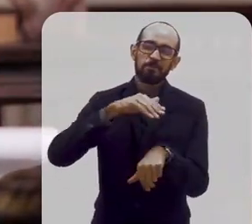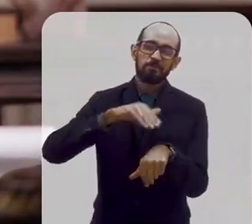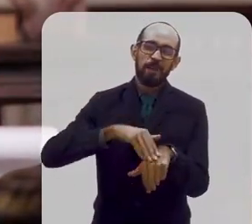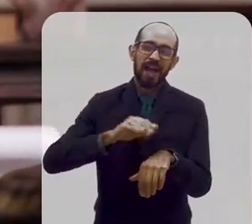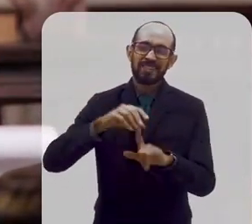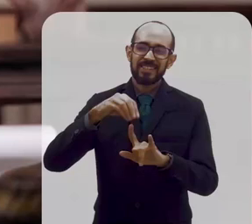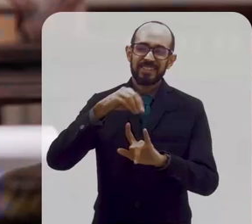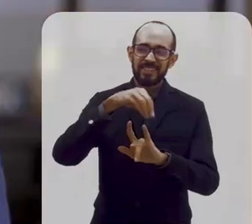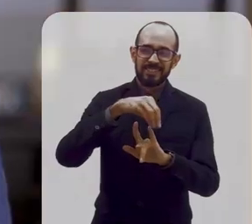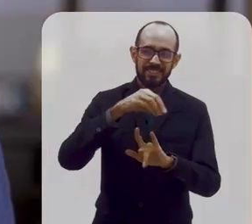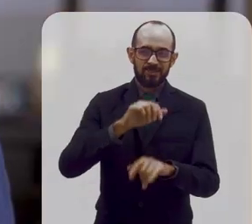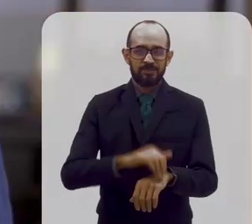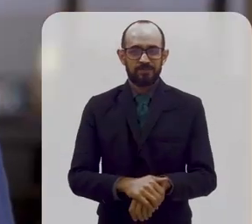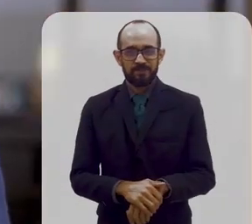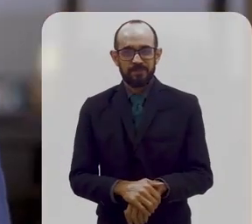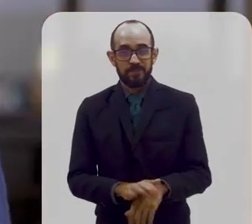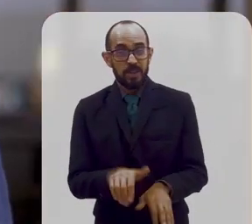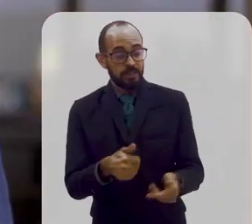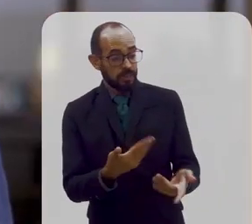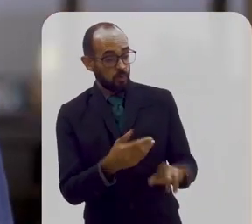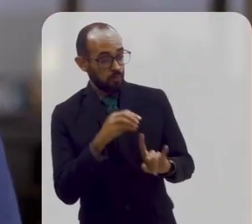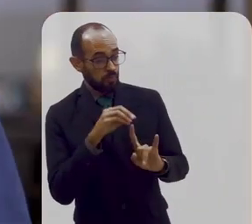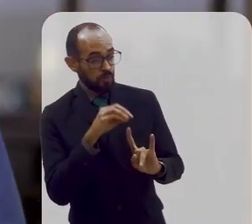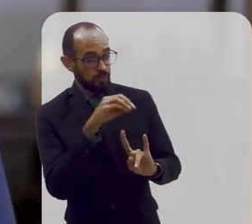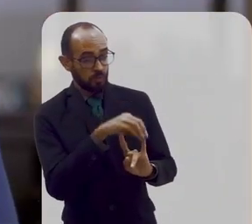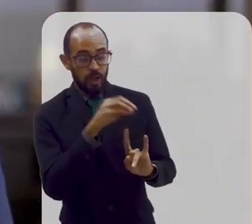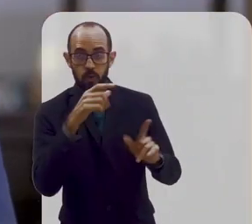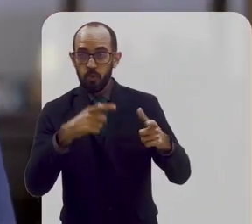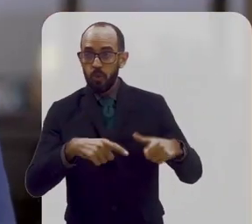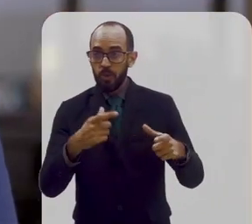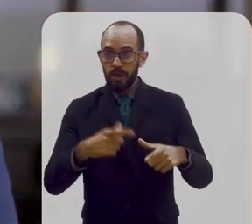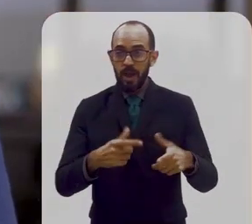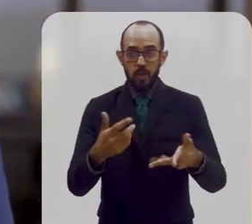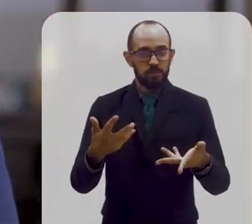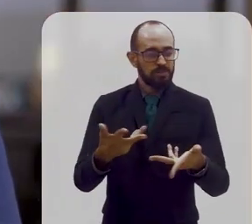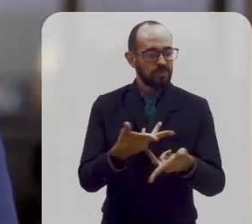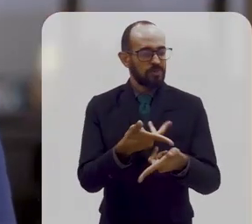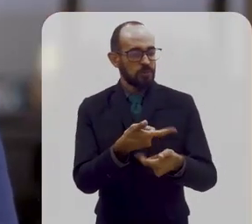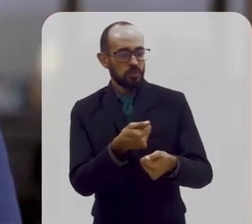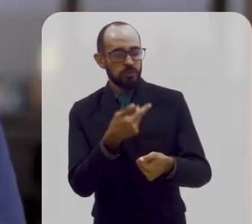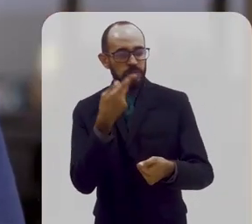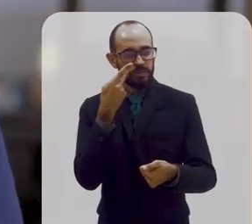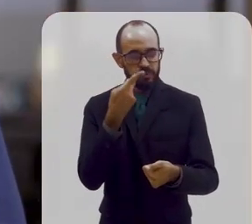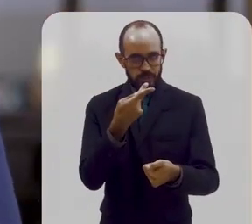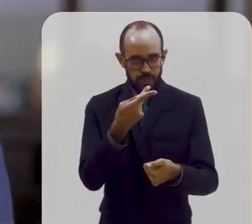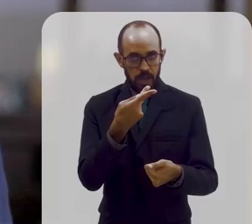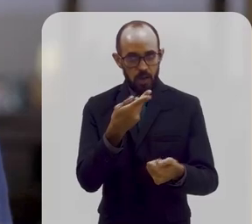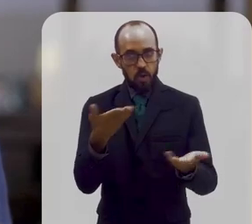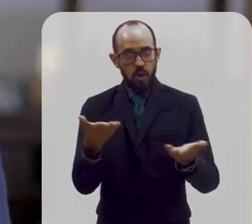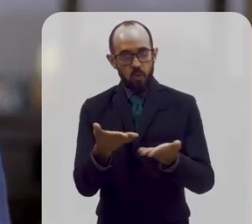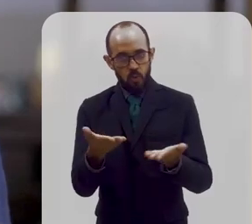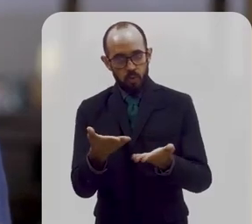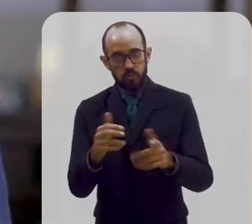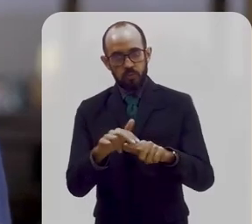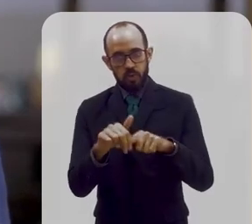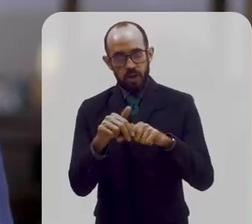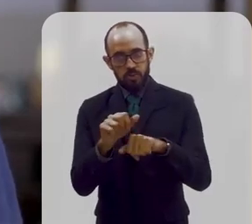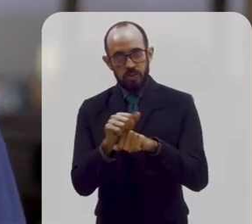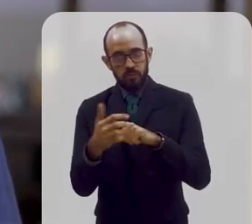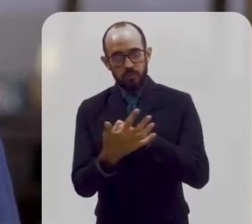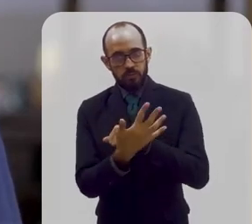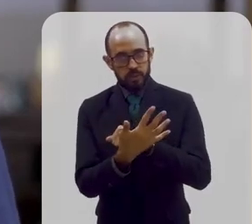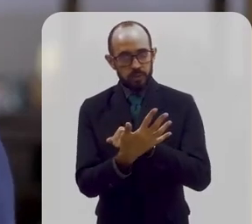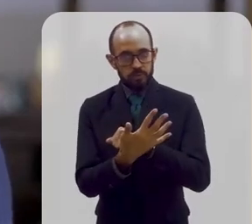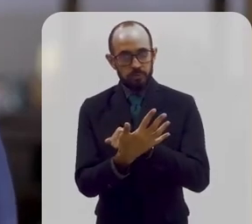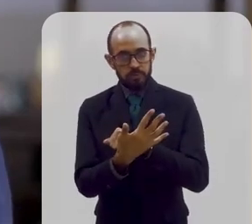lá na Avenida Brasil. O Instituto Oswaldo Cruz é uma bela localidade para ser visitada. Atualmente, por conta da pandemia,